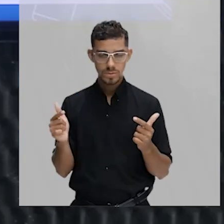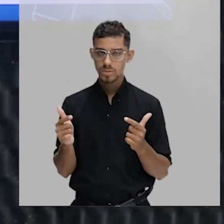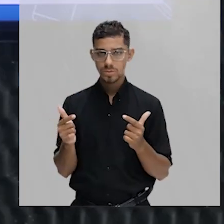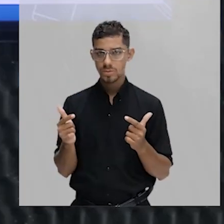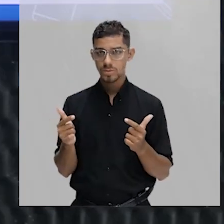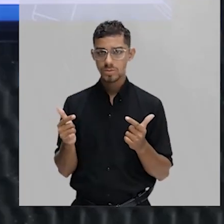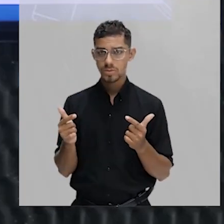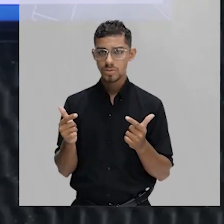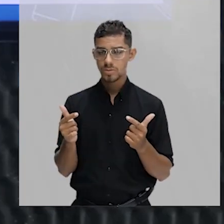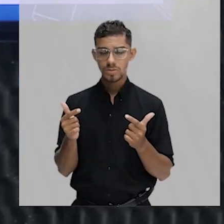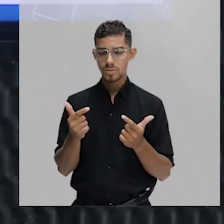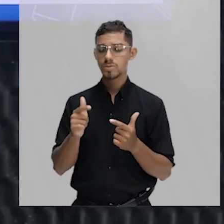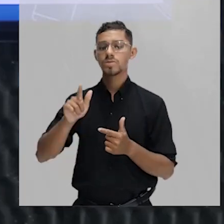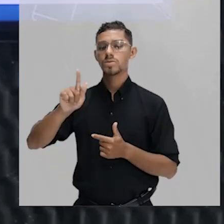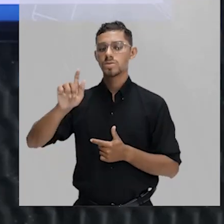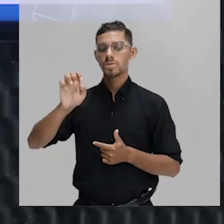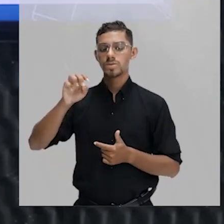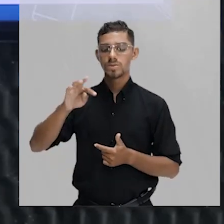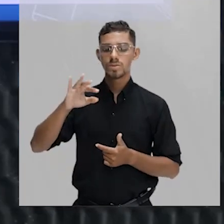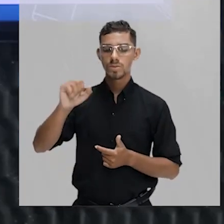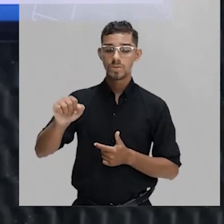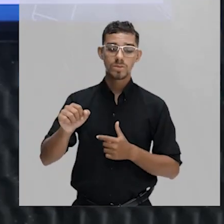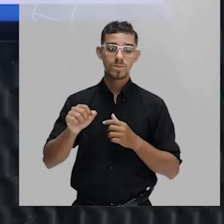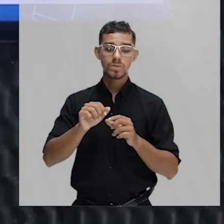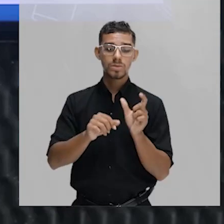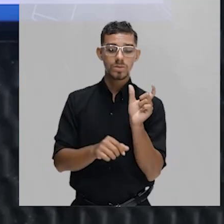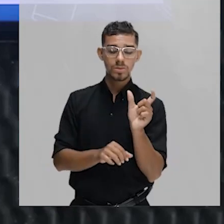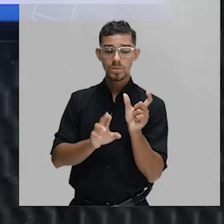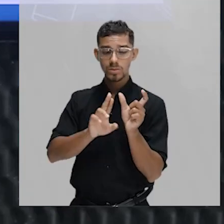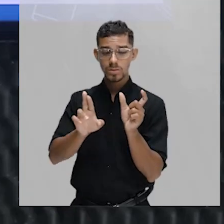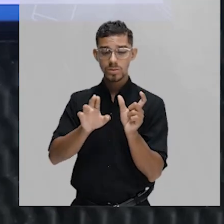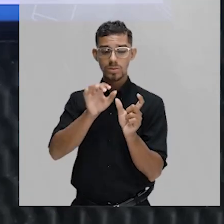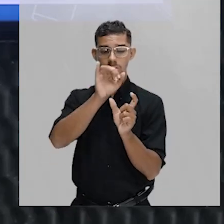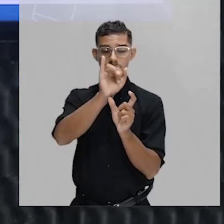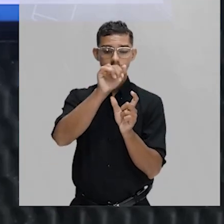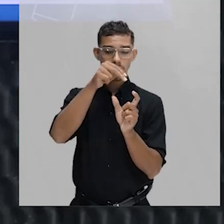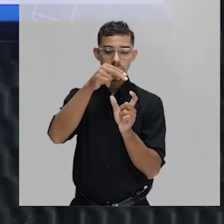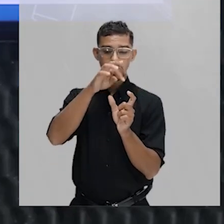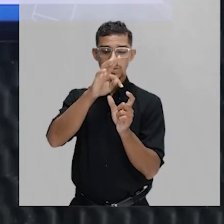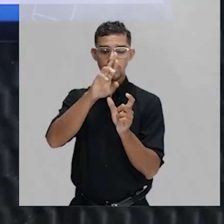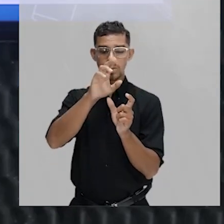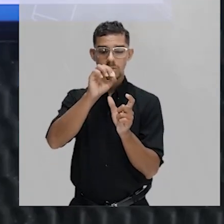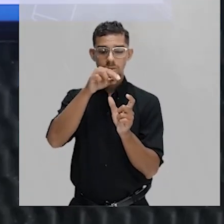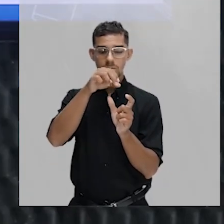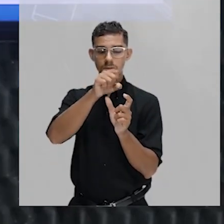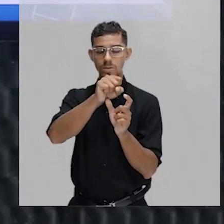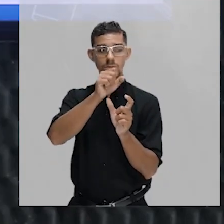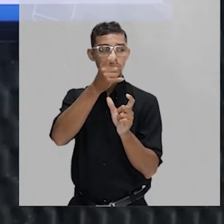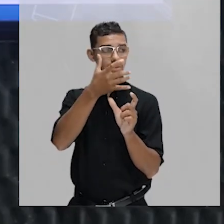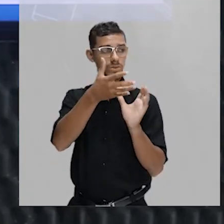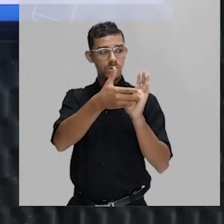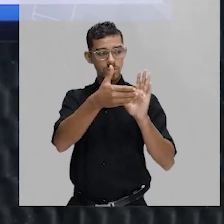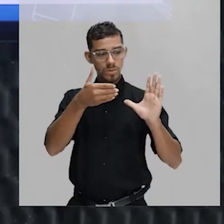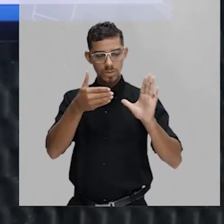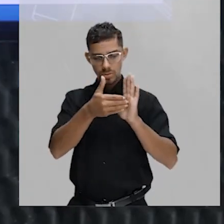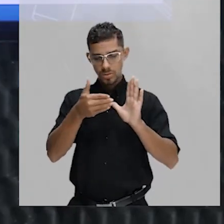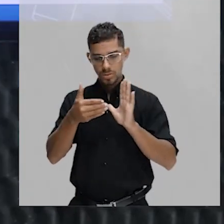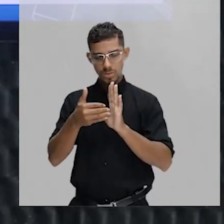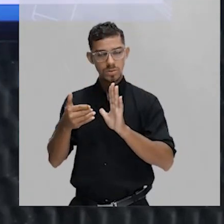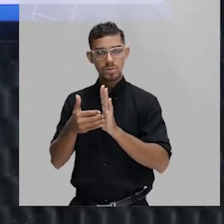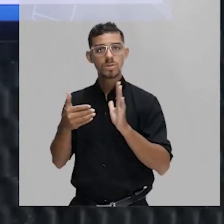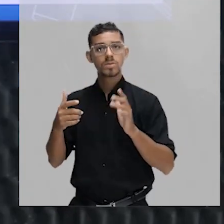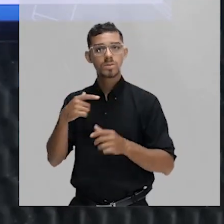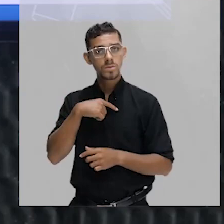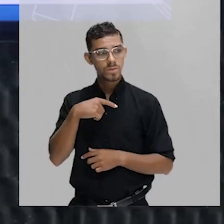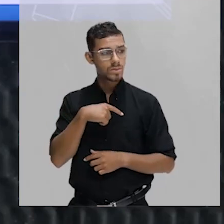genética nenhuma. São chamados de íntrons. Então, eles são retirados. E aí, os trechos que têm informação